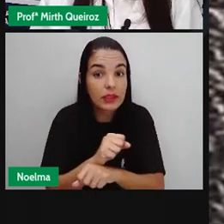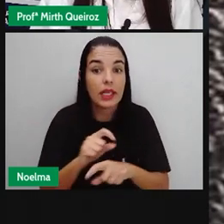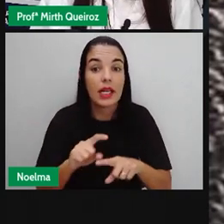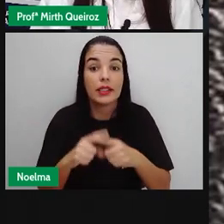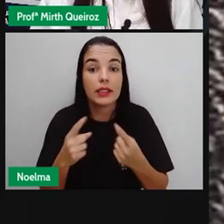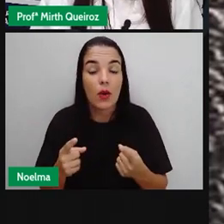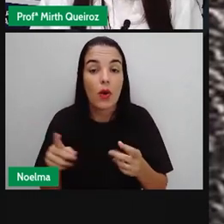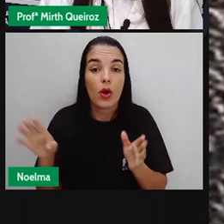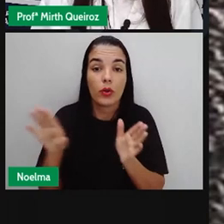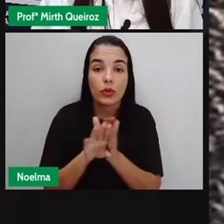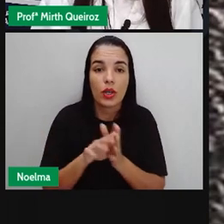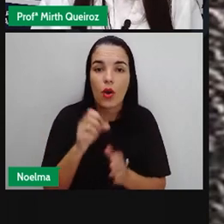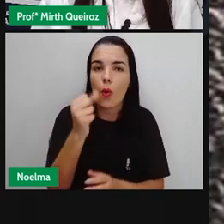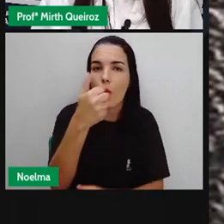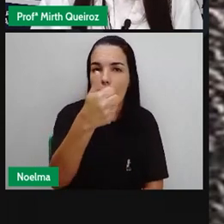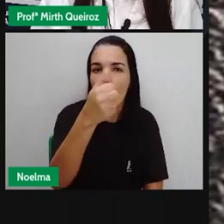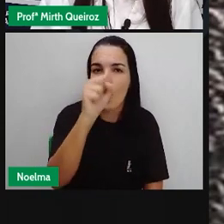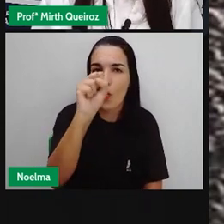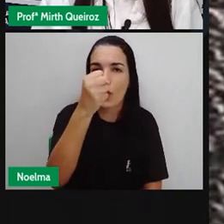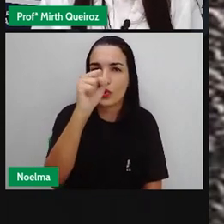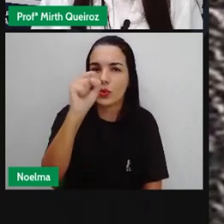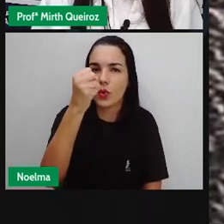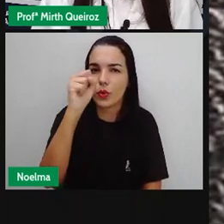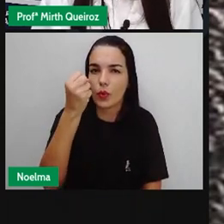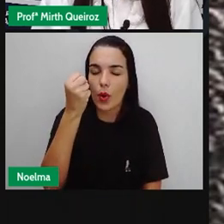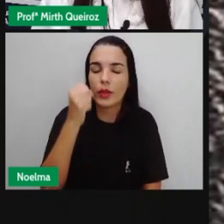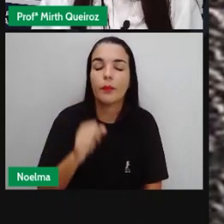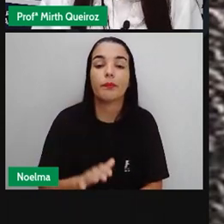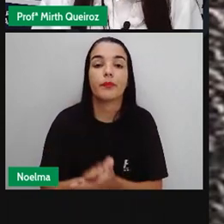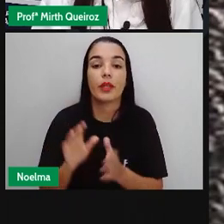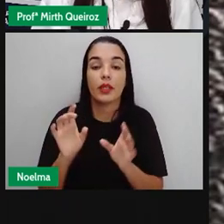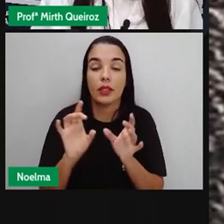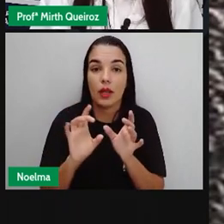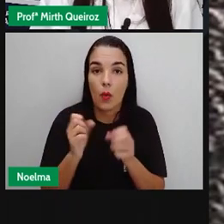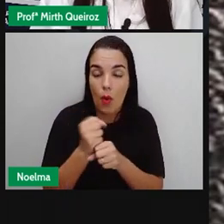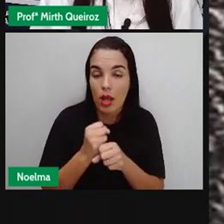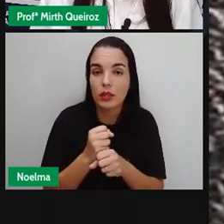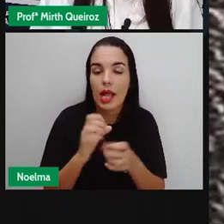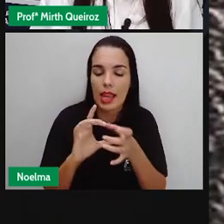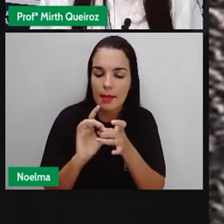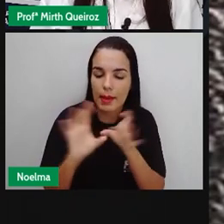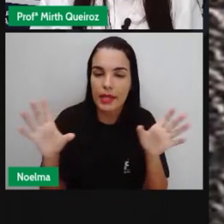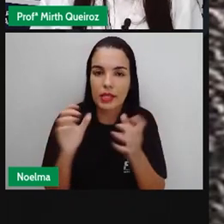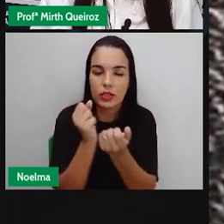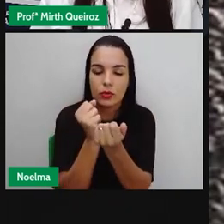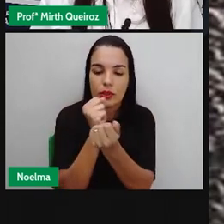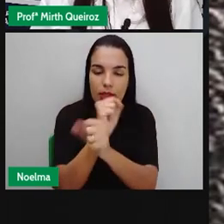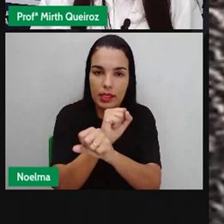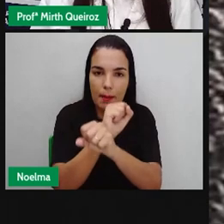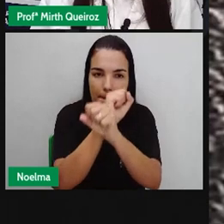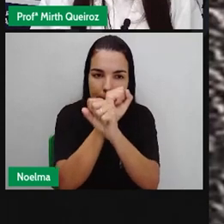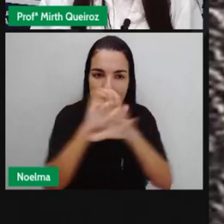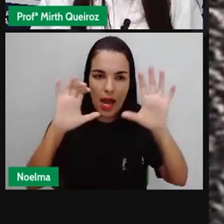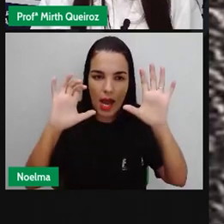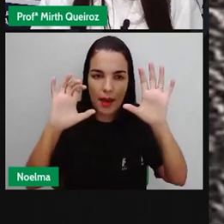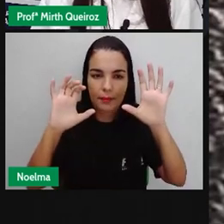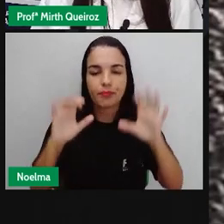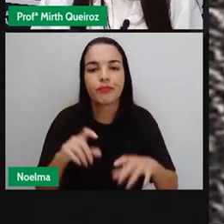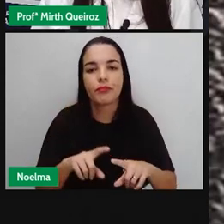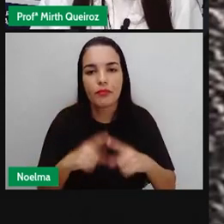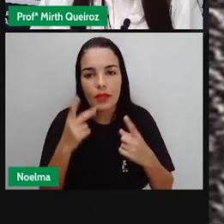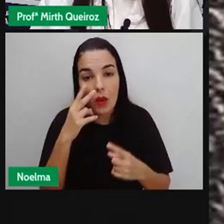abolição da escravatura que aconteceu aqui somente em 1888, os portugueses viram a